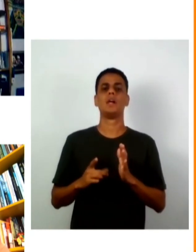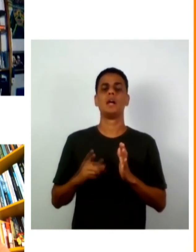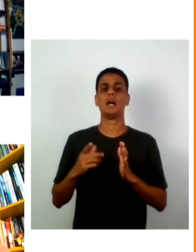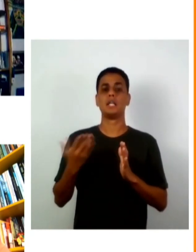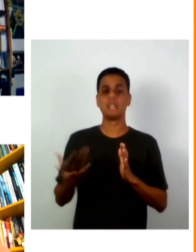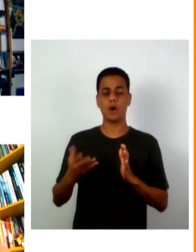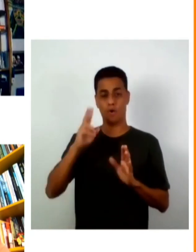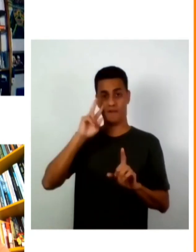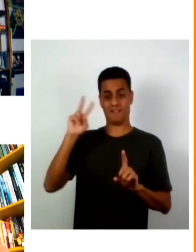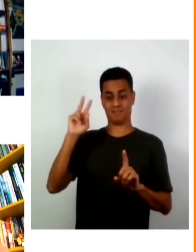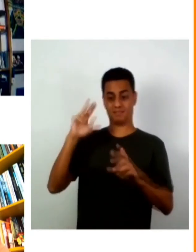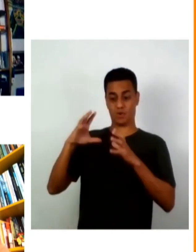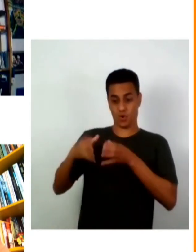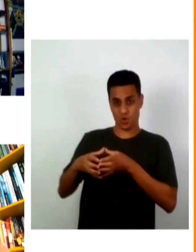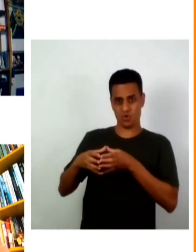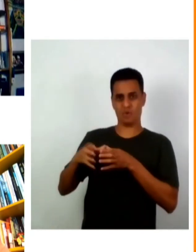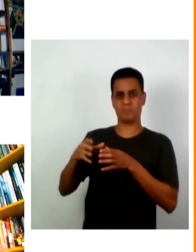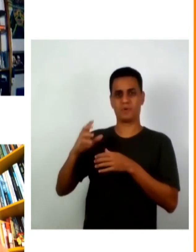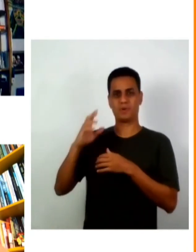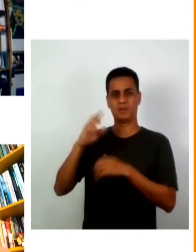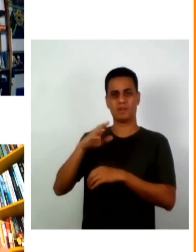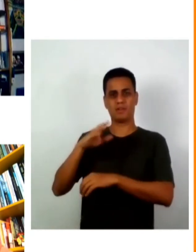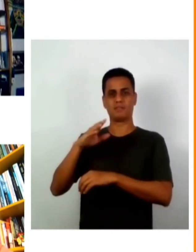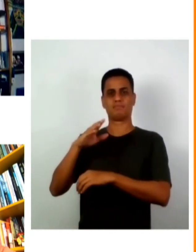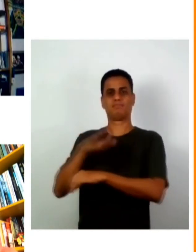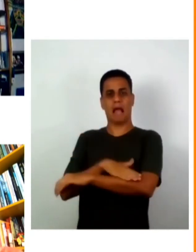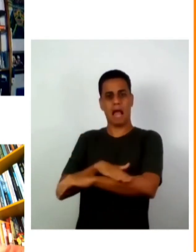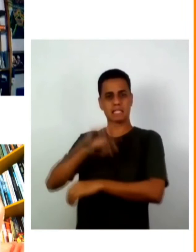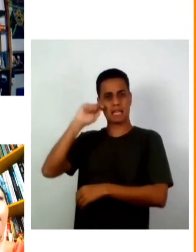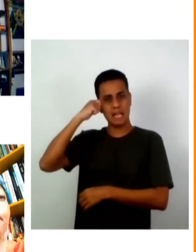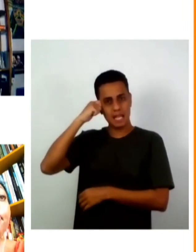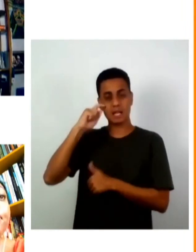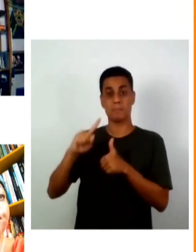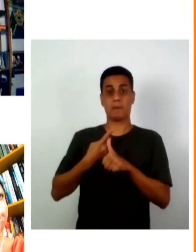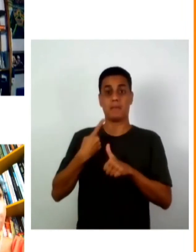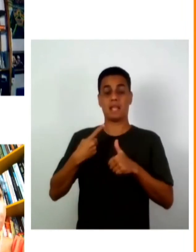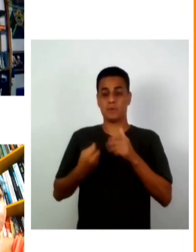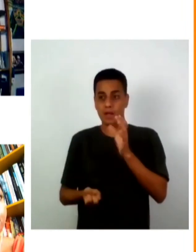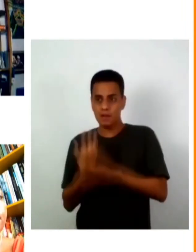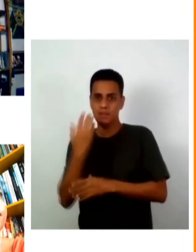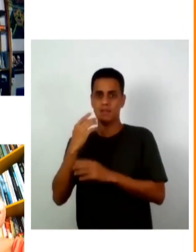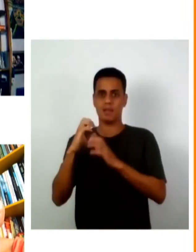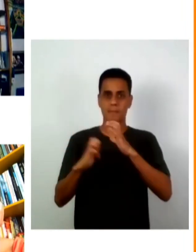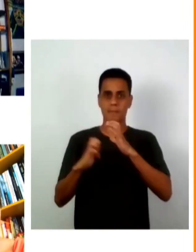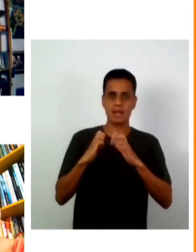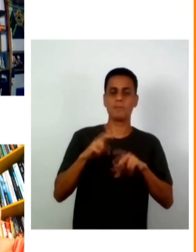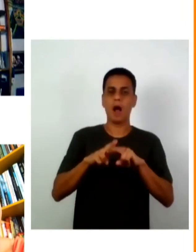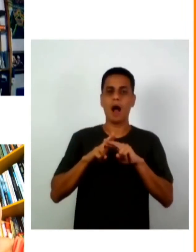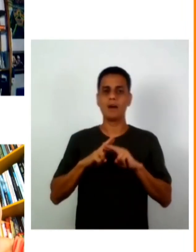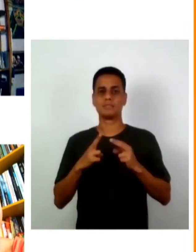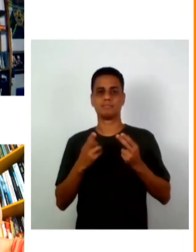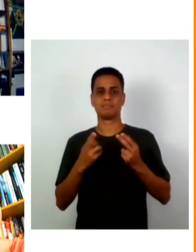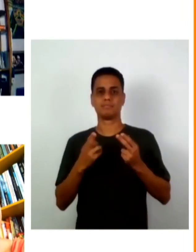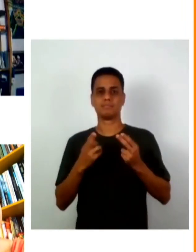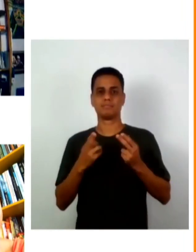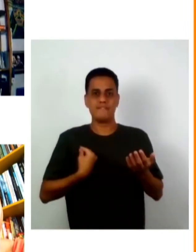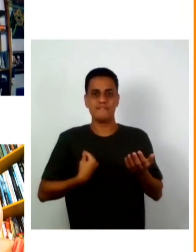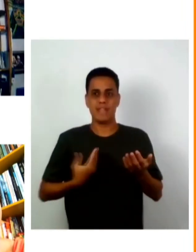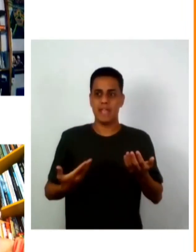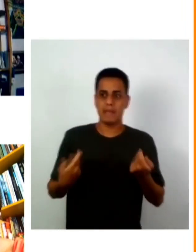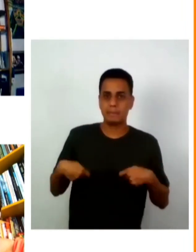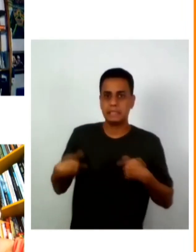uma forma que começa pela sobrevivência e cada vez mais a gente tem transcendido para além da sobrevivência ou para além da